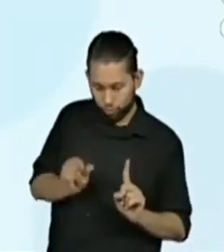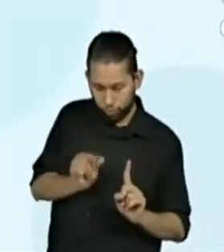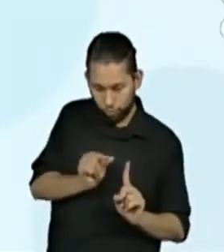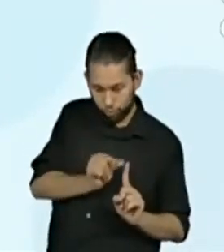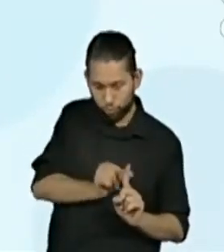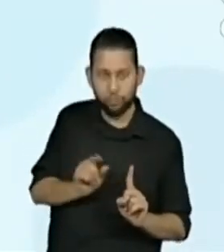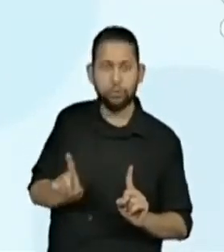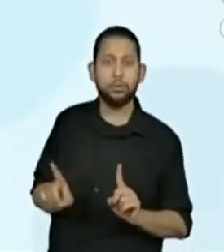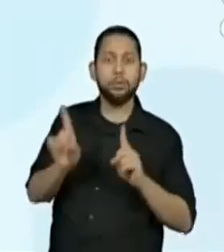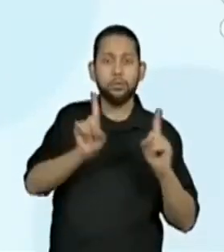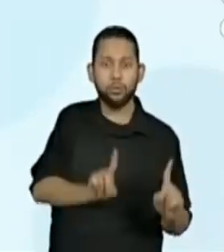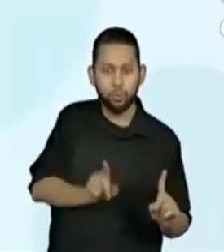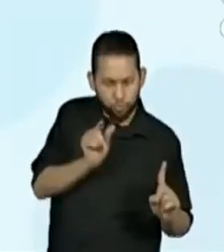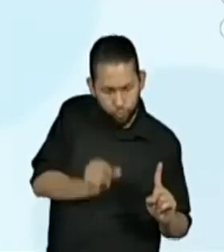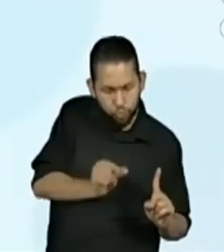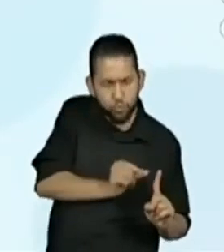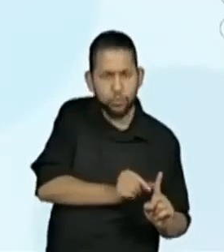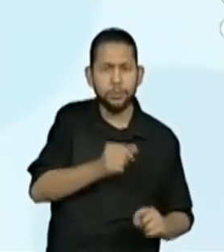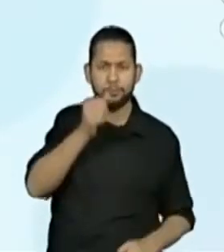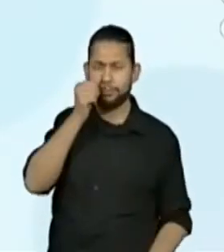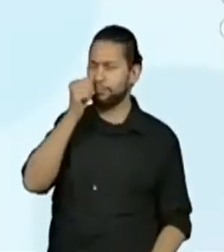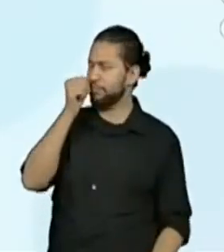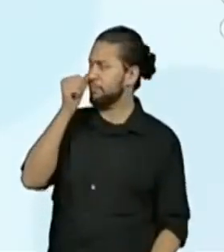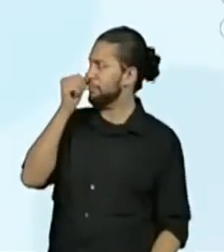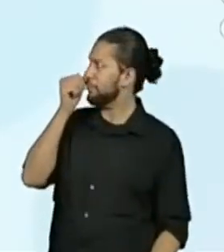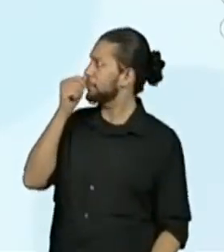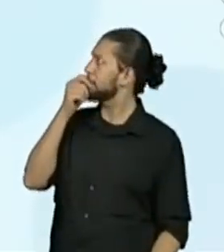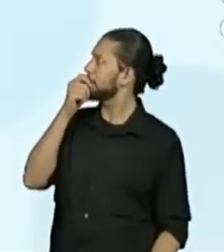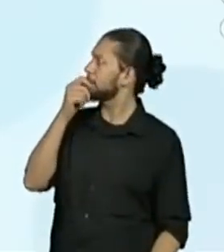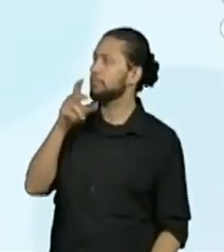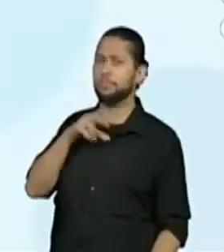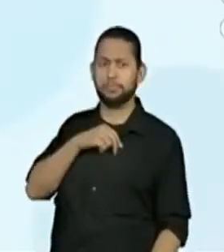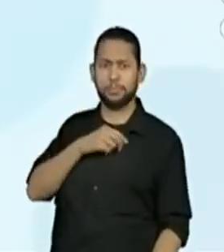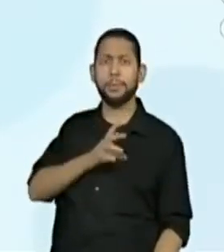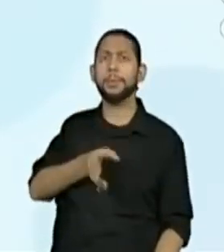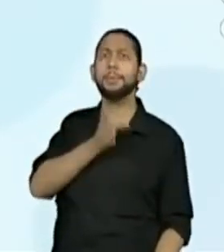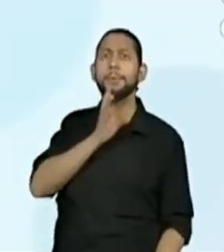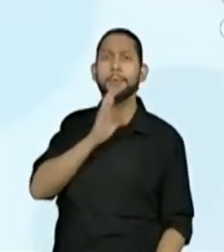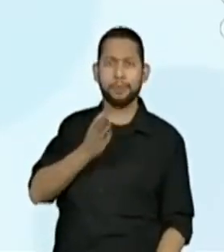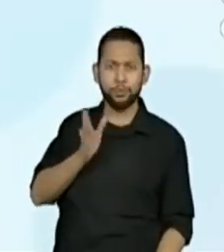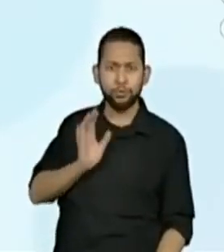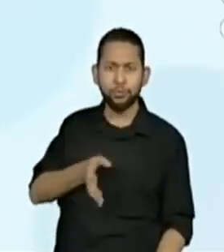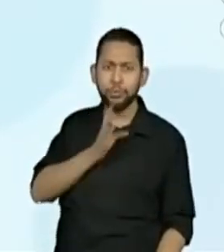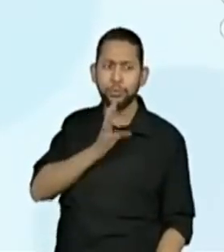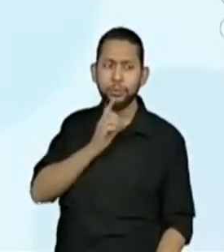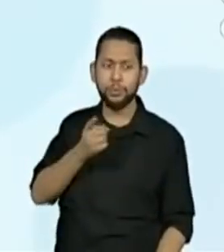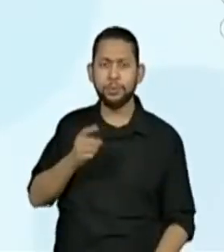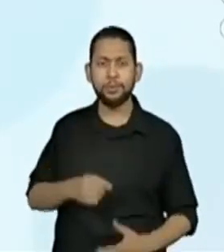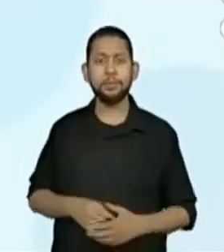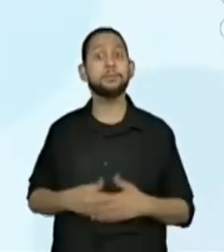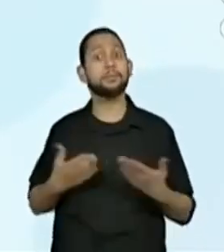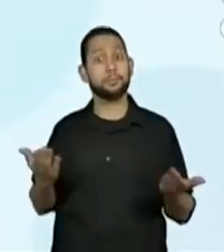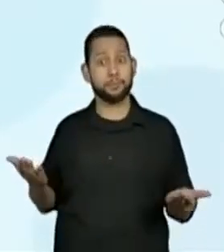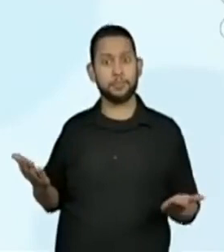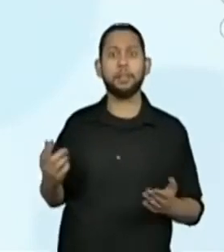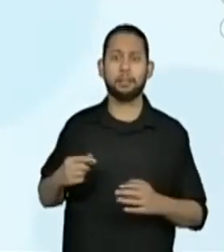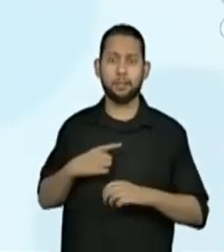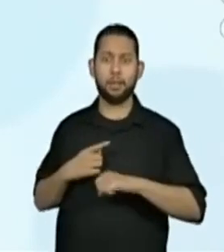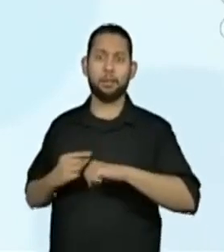Vocês já viram divisões assim? Não apenas em uma reta numérica, mas